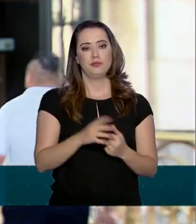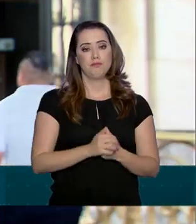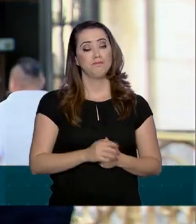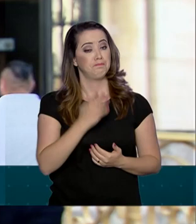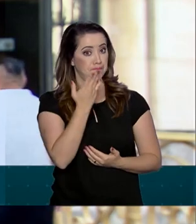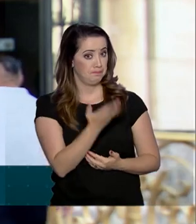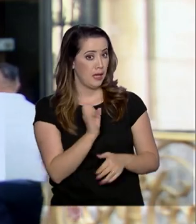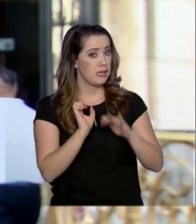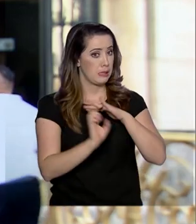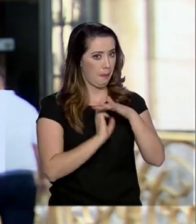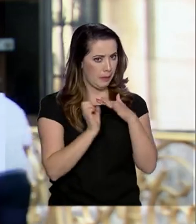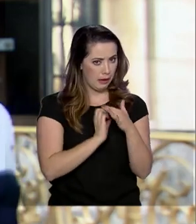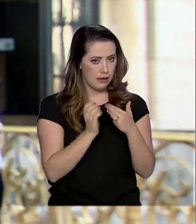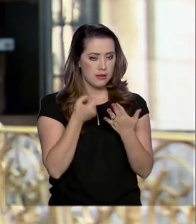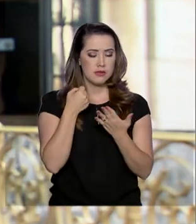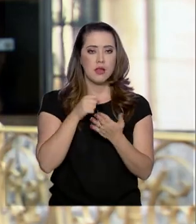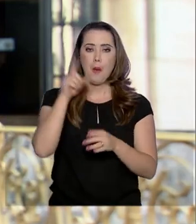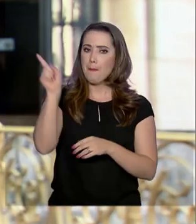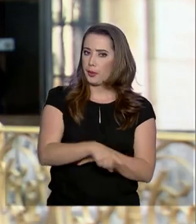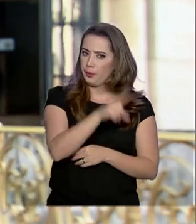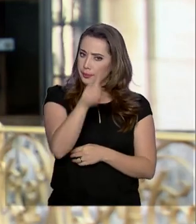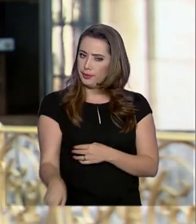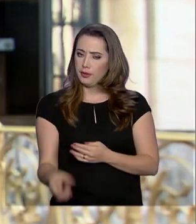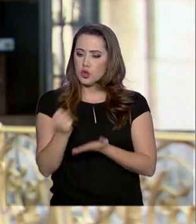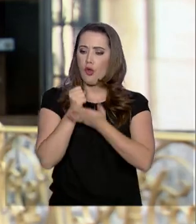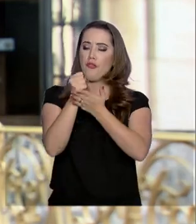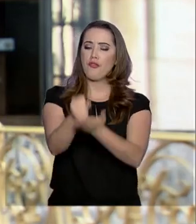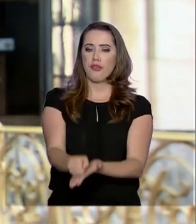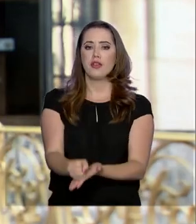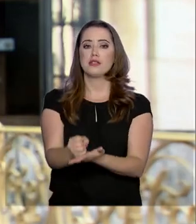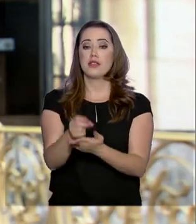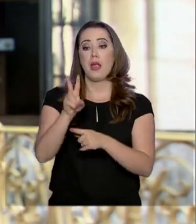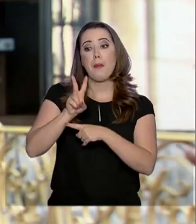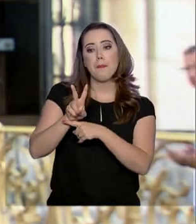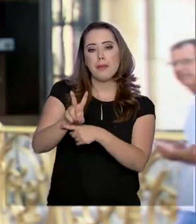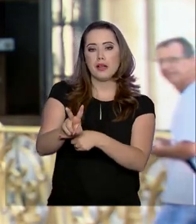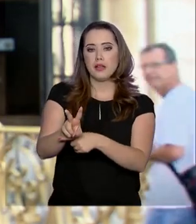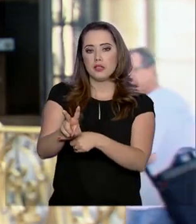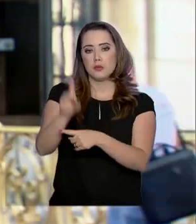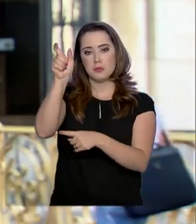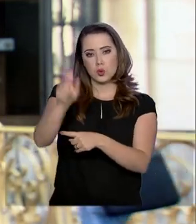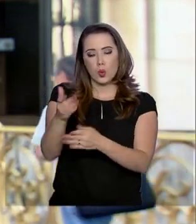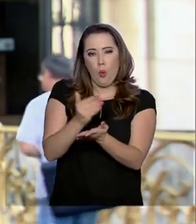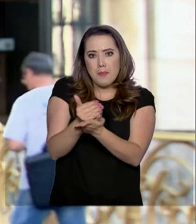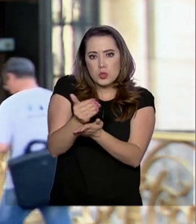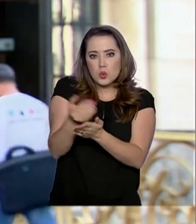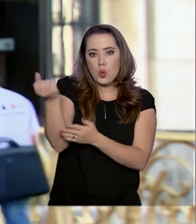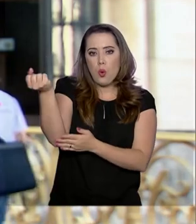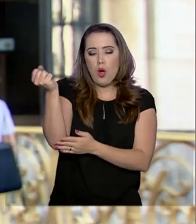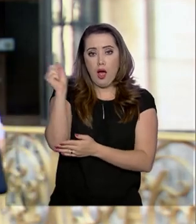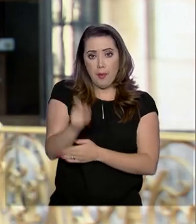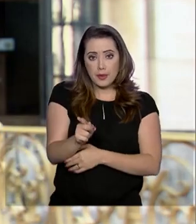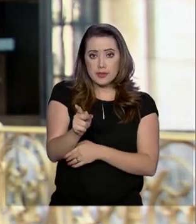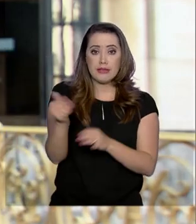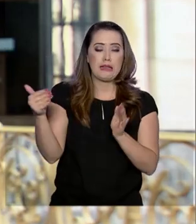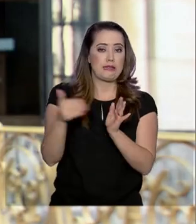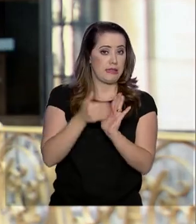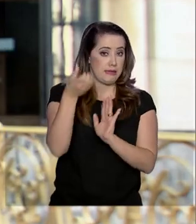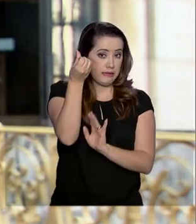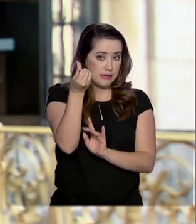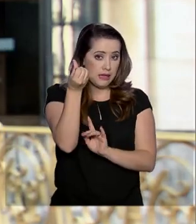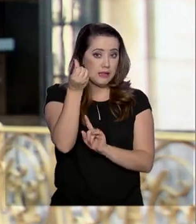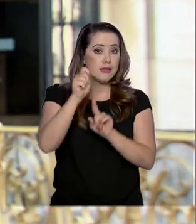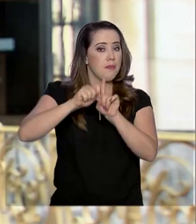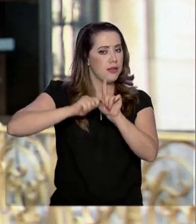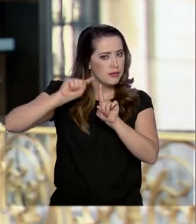empréstimos consignados às pessoas que acabaram de se aposentar por até seis meses e as contas delas ficam bloqueadas para